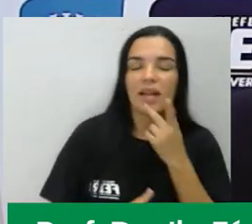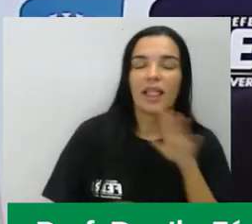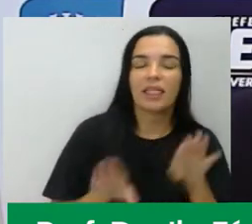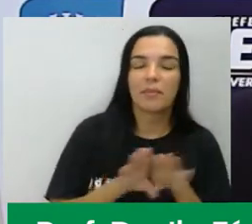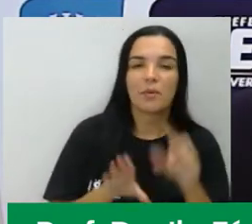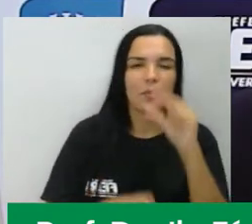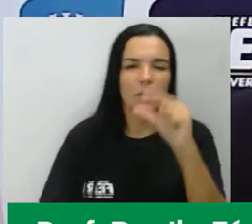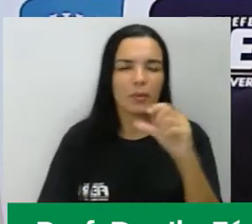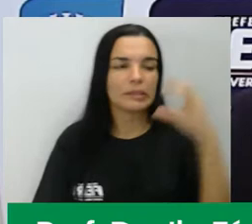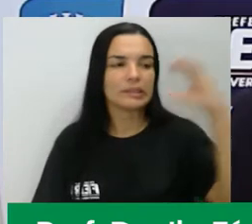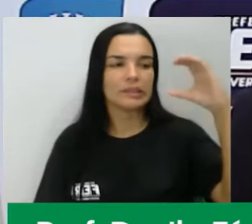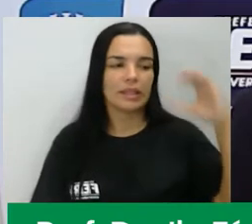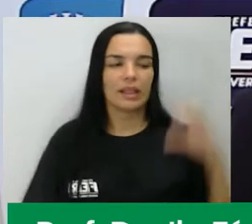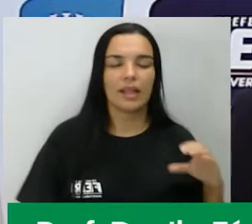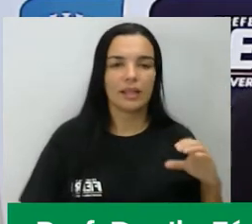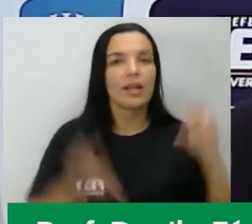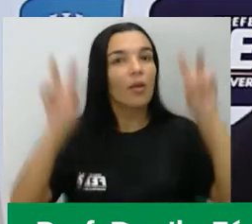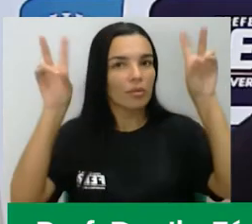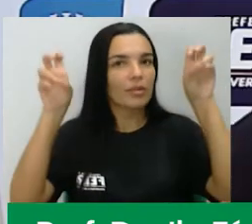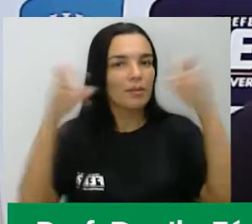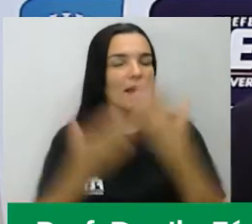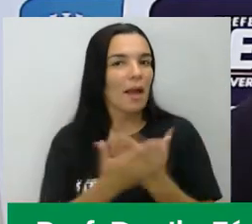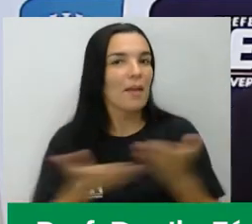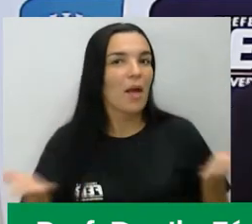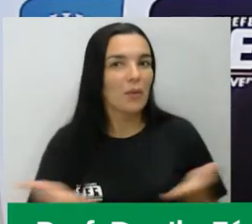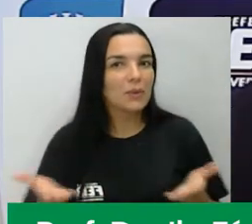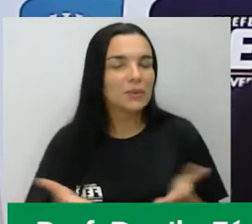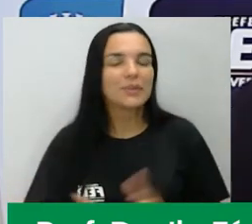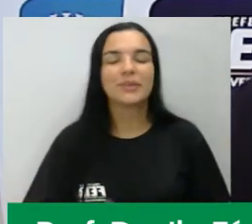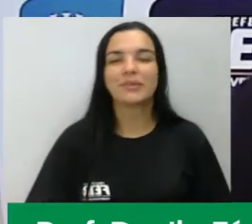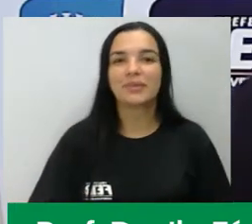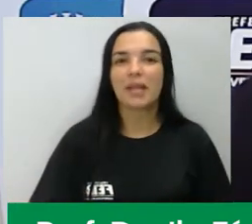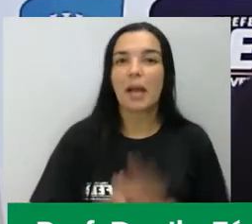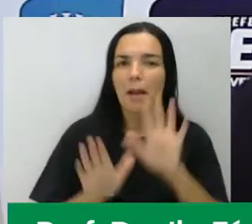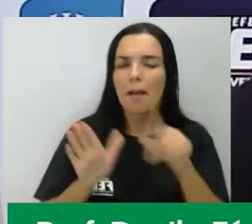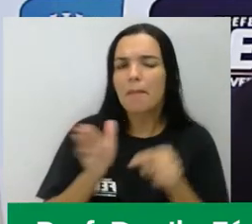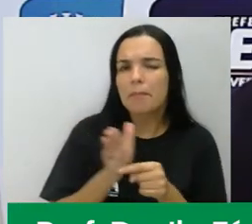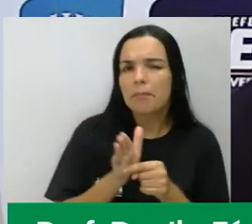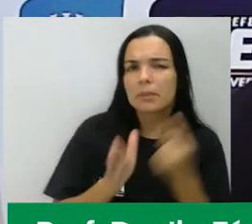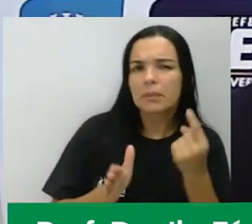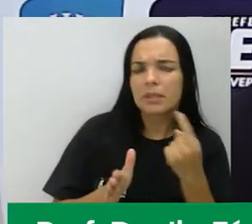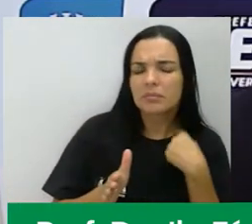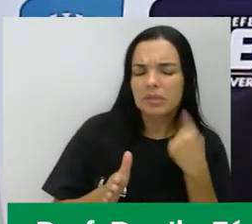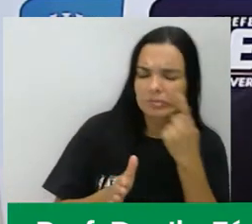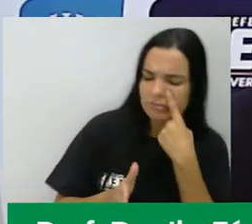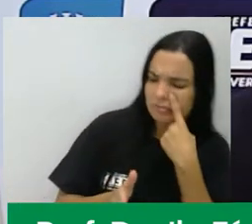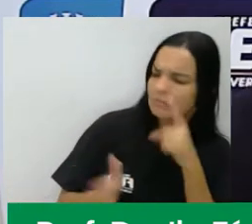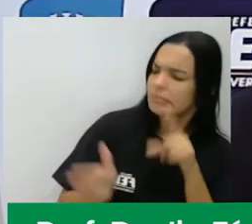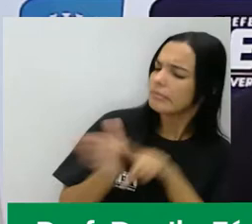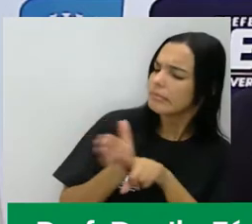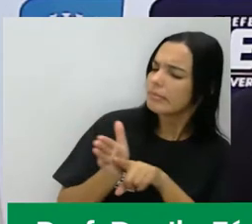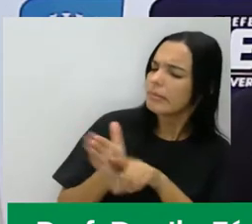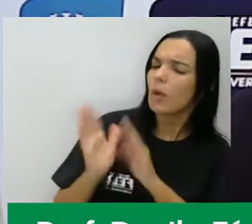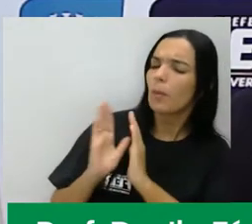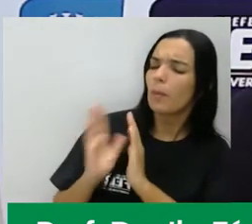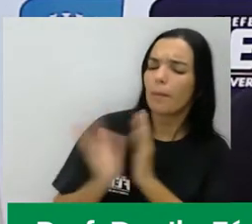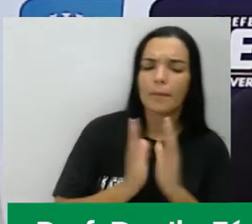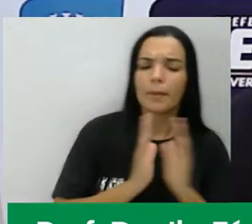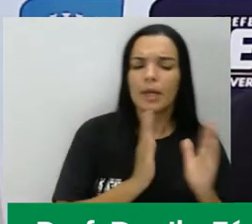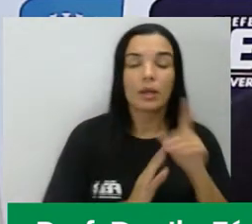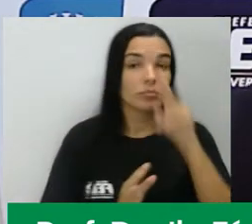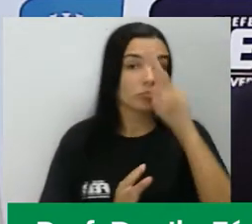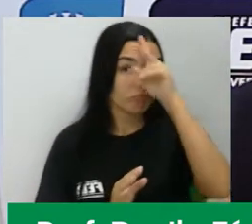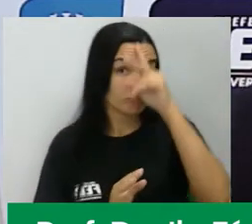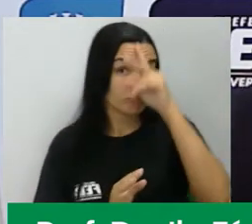cidadania. Esse é o tema da aula. Primeiro, eu vou analisar um período da